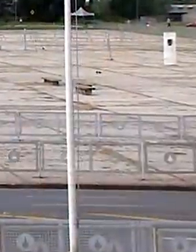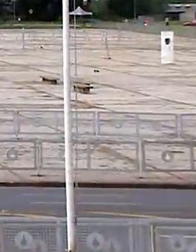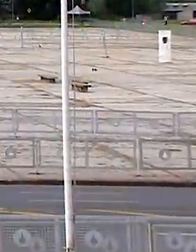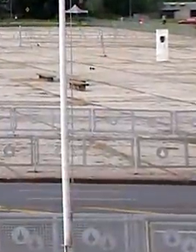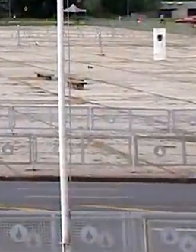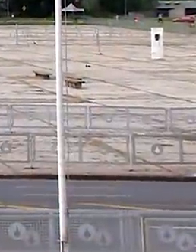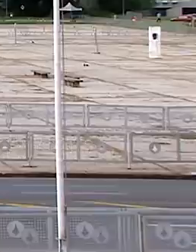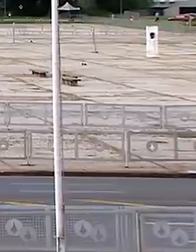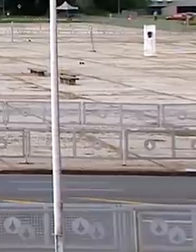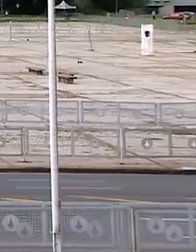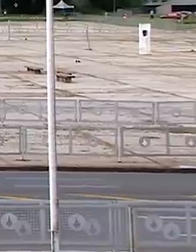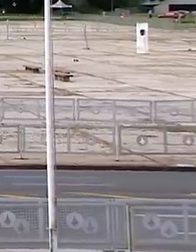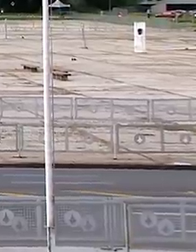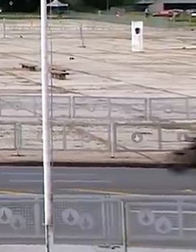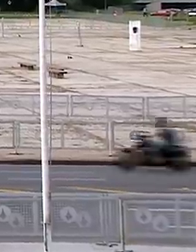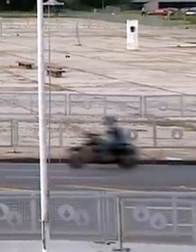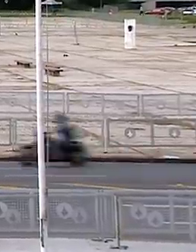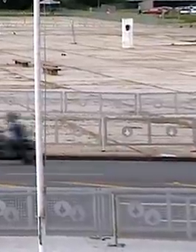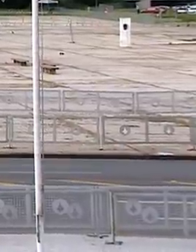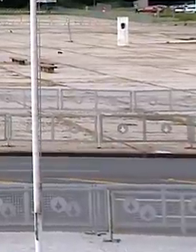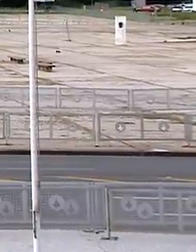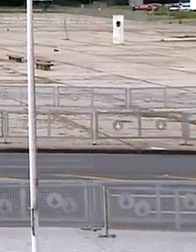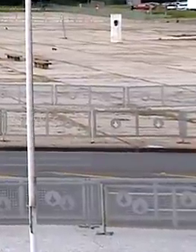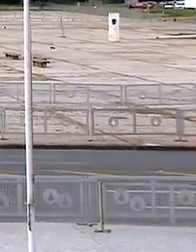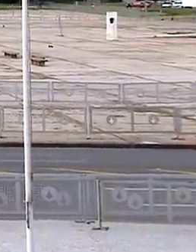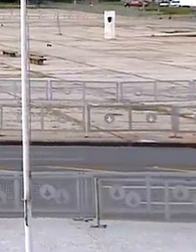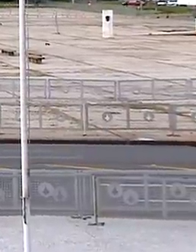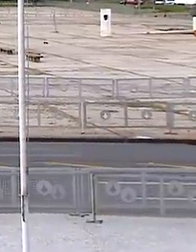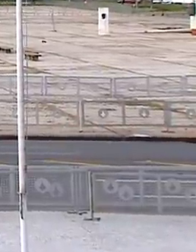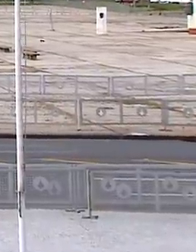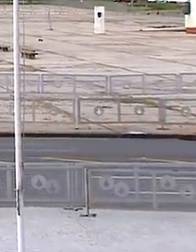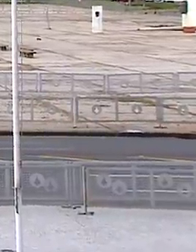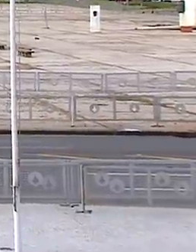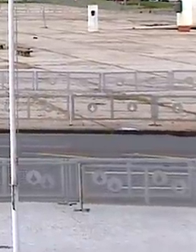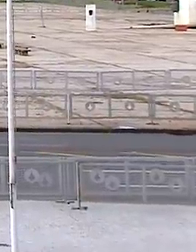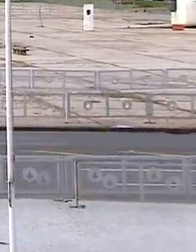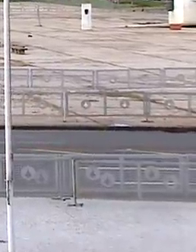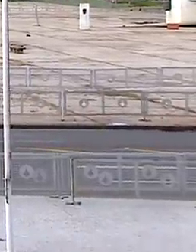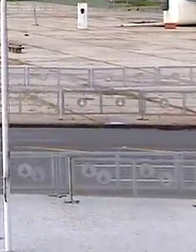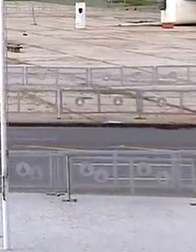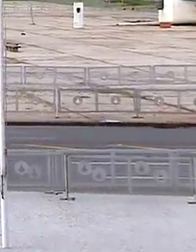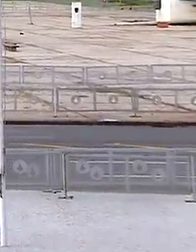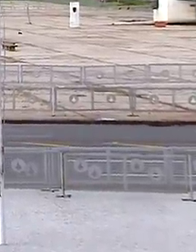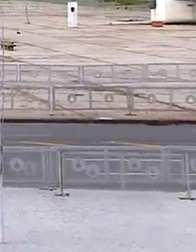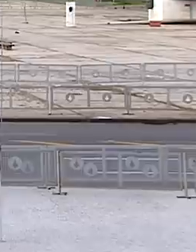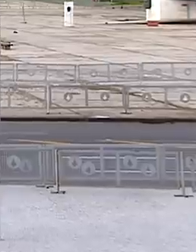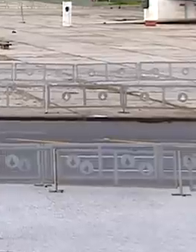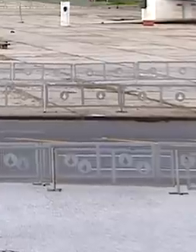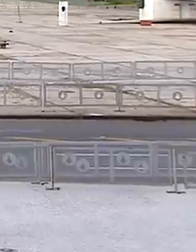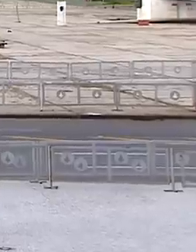Boa-feira.